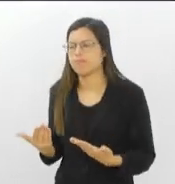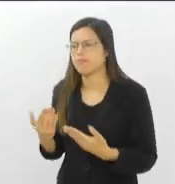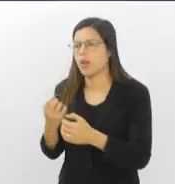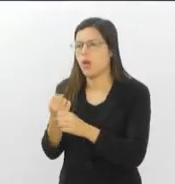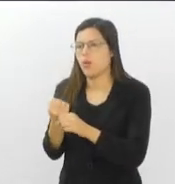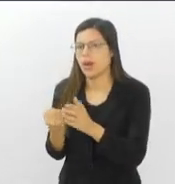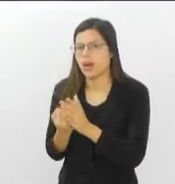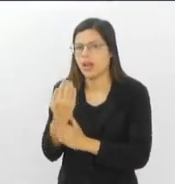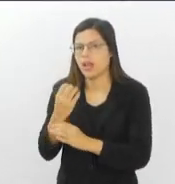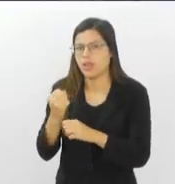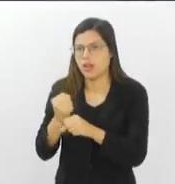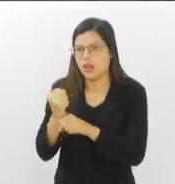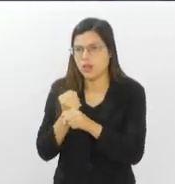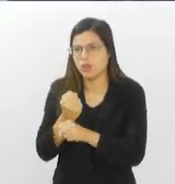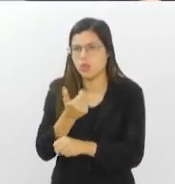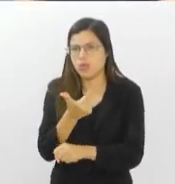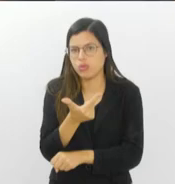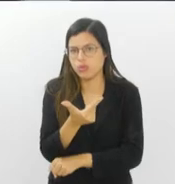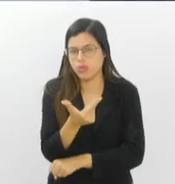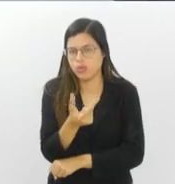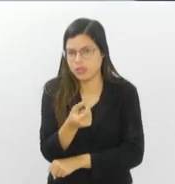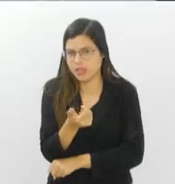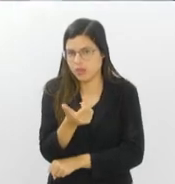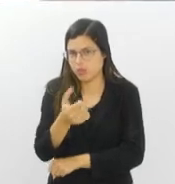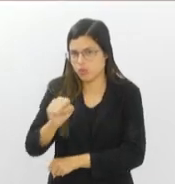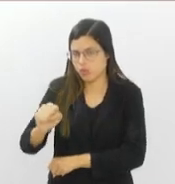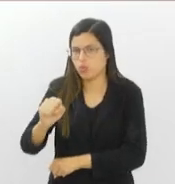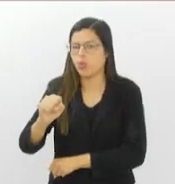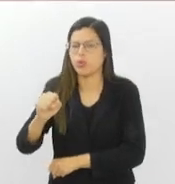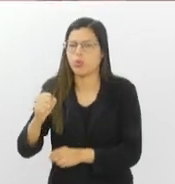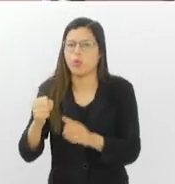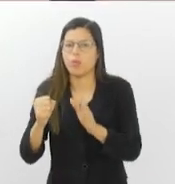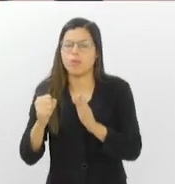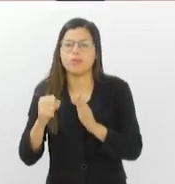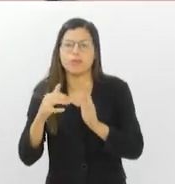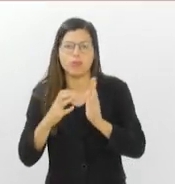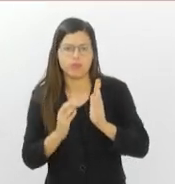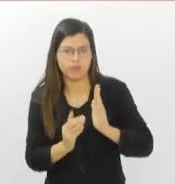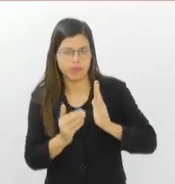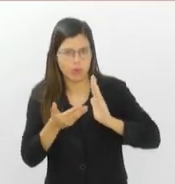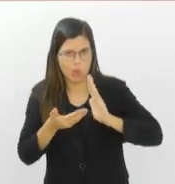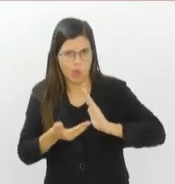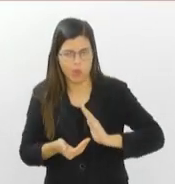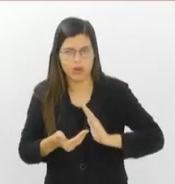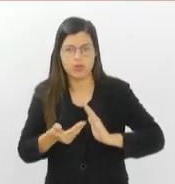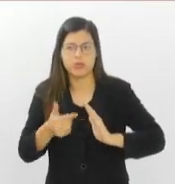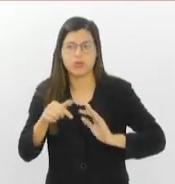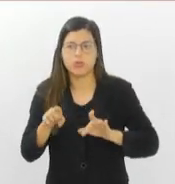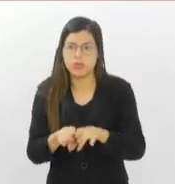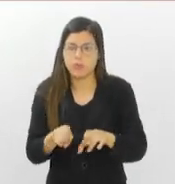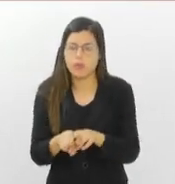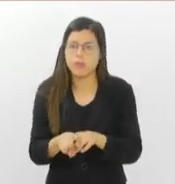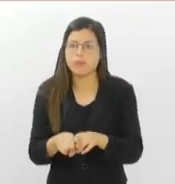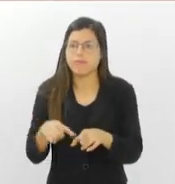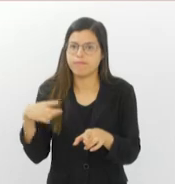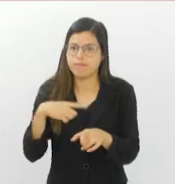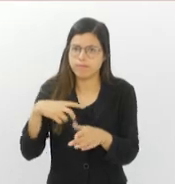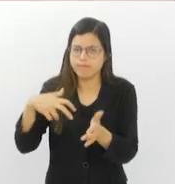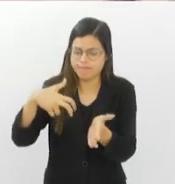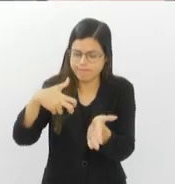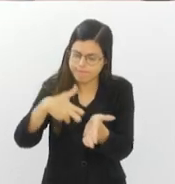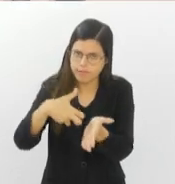Congresso Nacional e remete muito a nós ciclistas como justiça e que não haja impunidade nos crimes de trânsito.